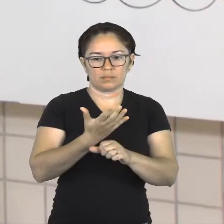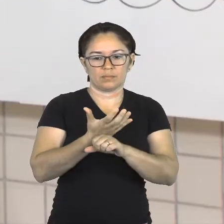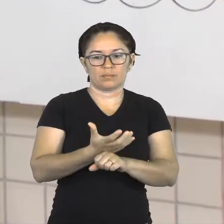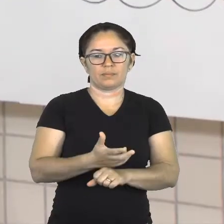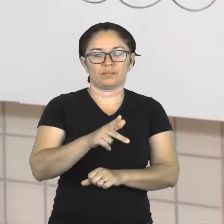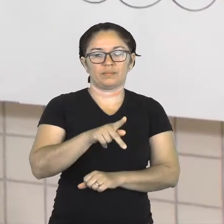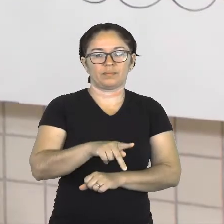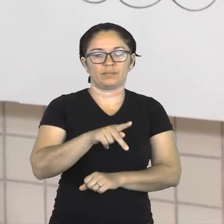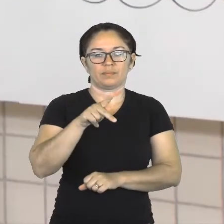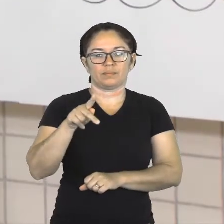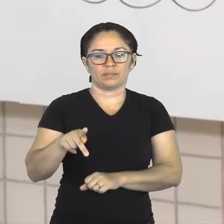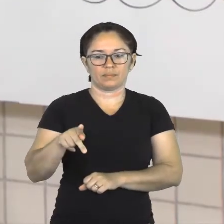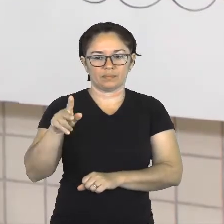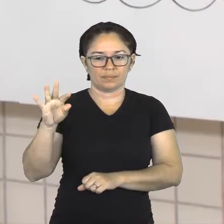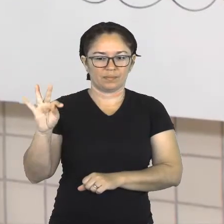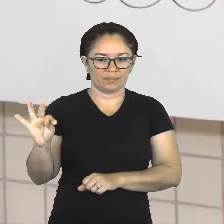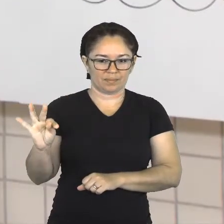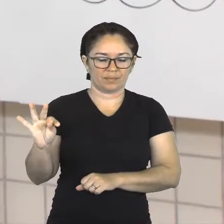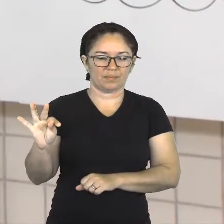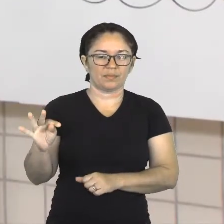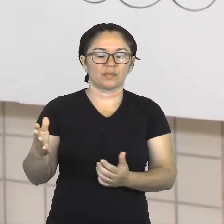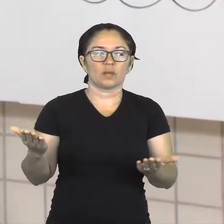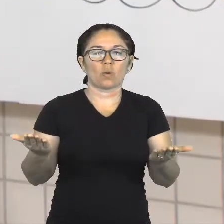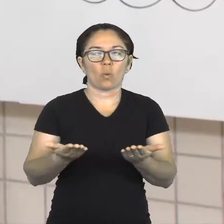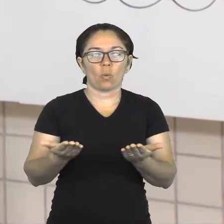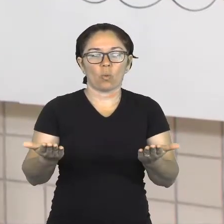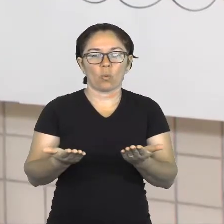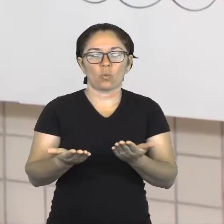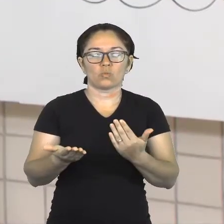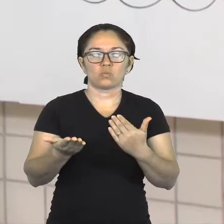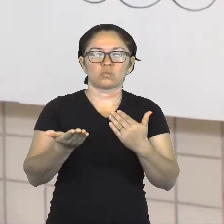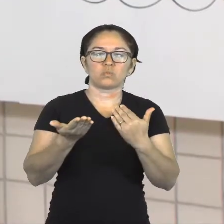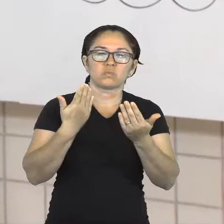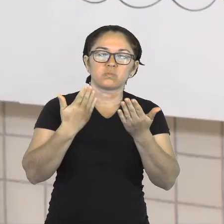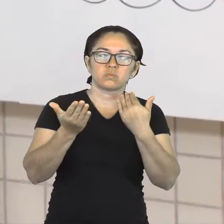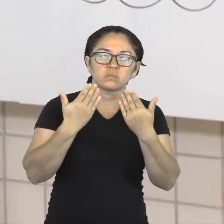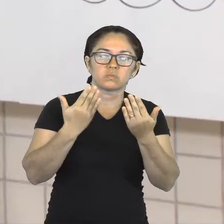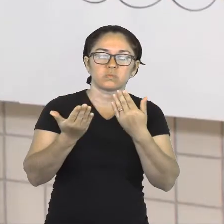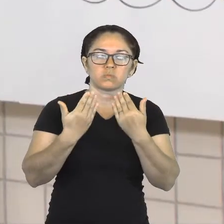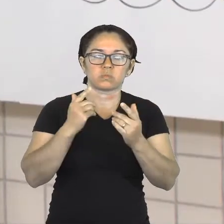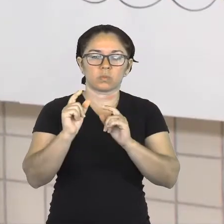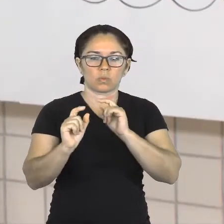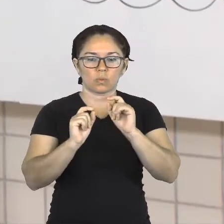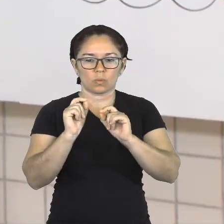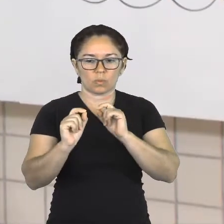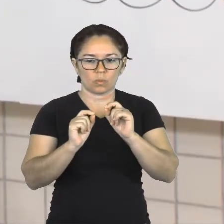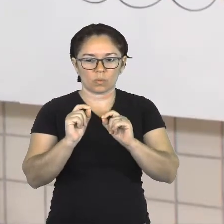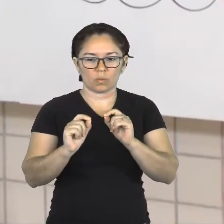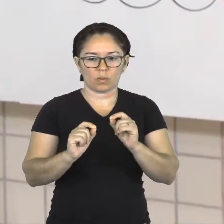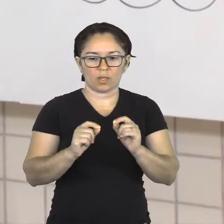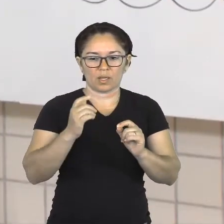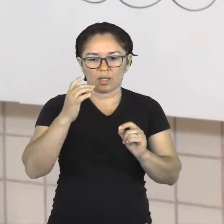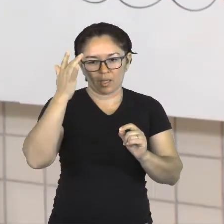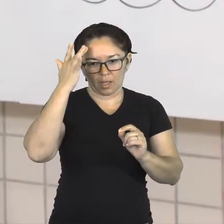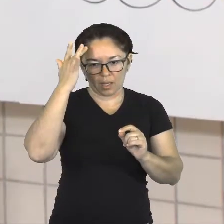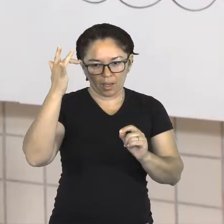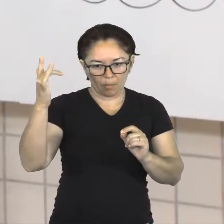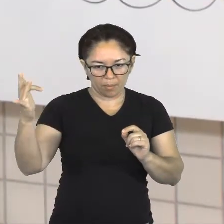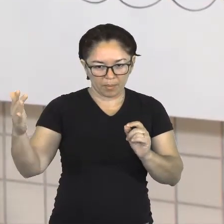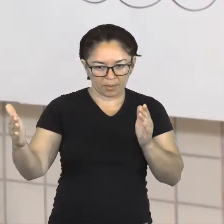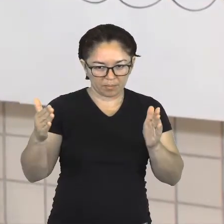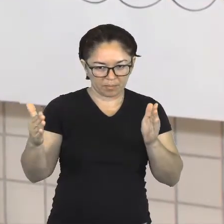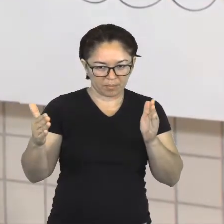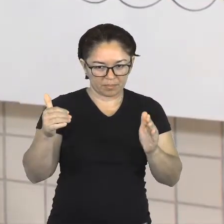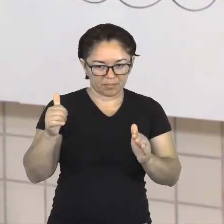hoje nós vamos dialogar um pouquinho sobre a leitura literária que vocês vão ter que fazer nessa quinzena, que é o livro